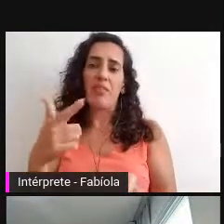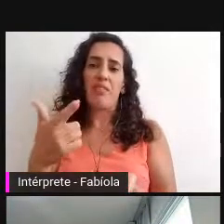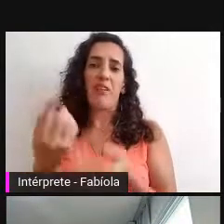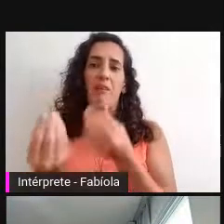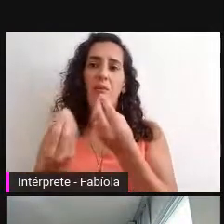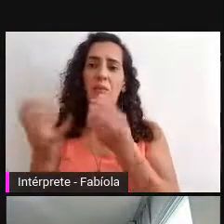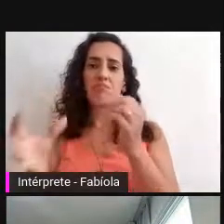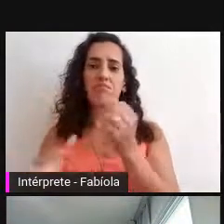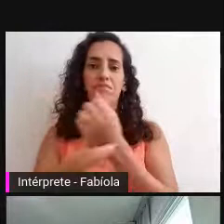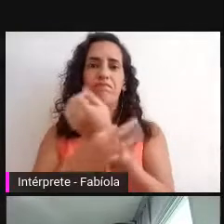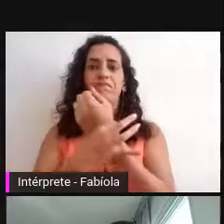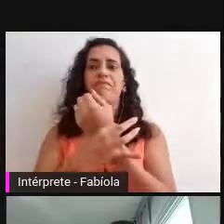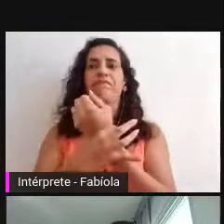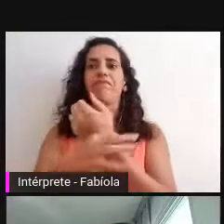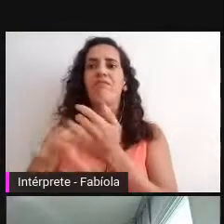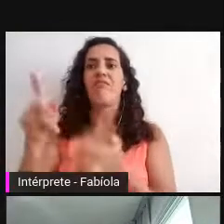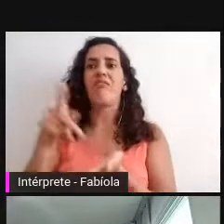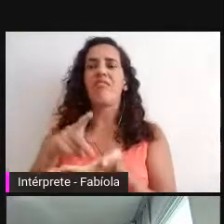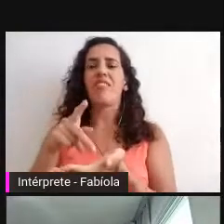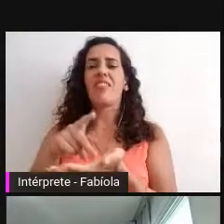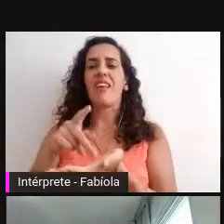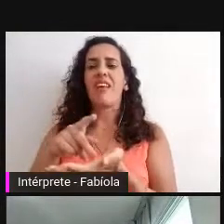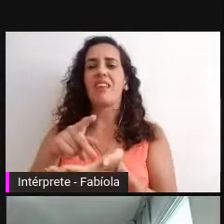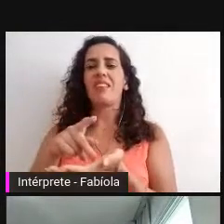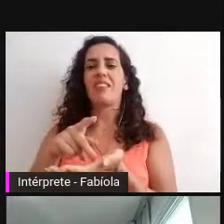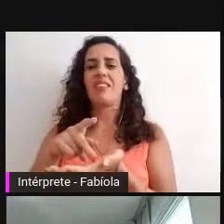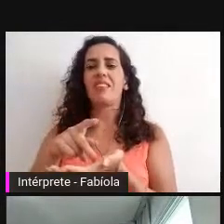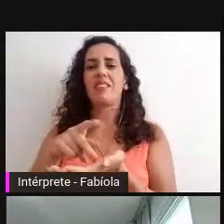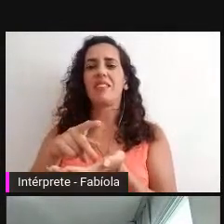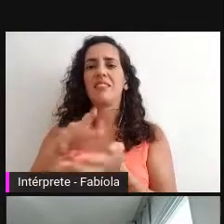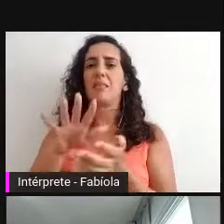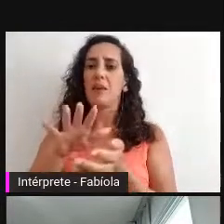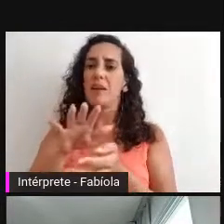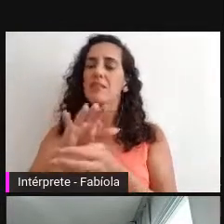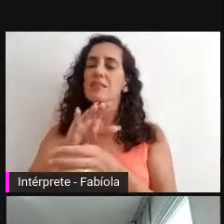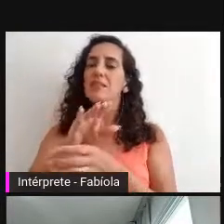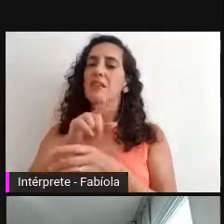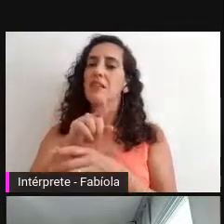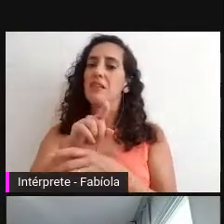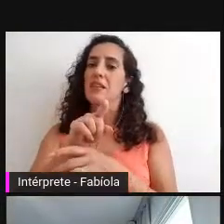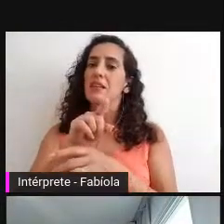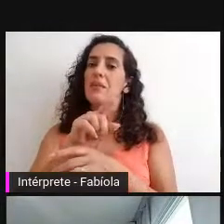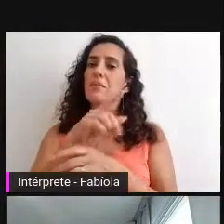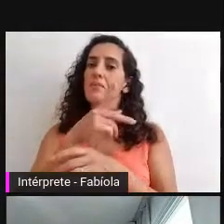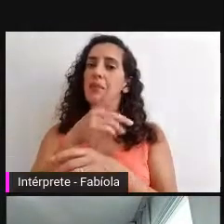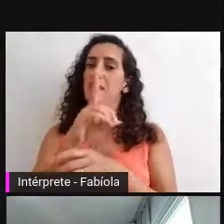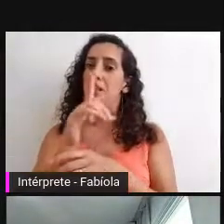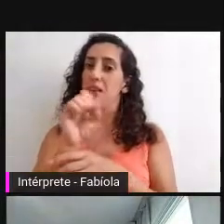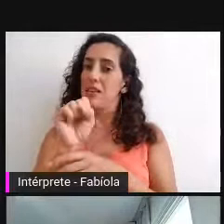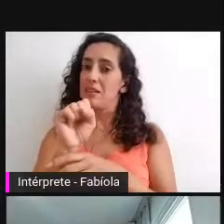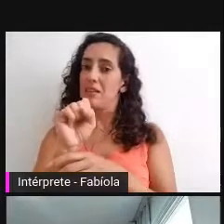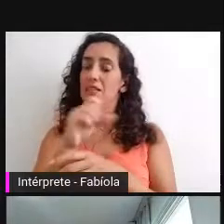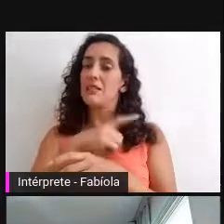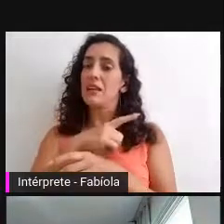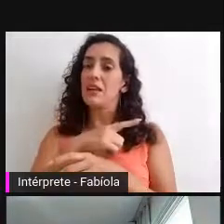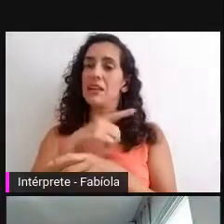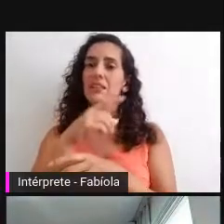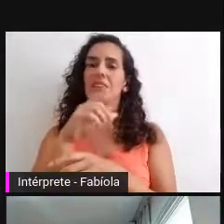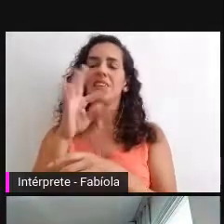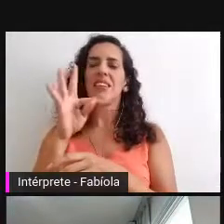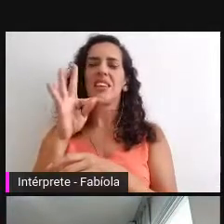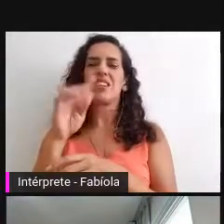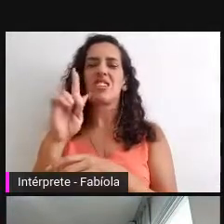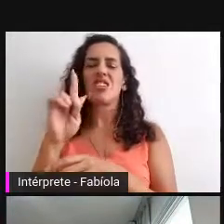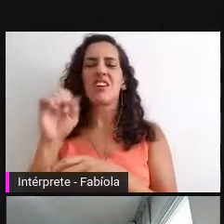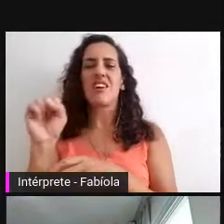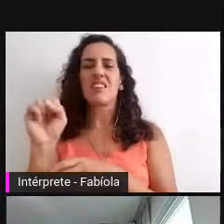que é a abordagem sistêmica de Bertalanff, da TGS, Teoria Geral de Sistemas.